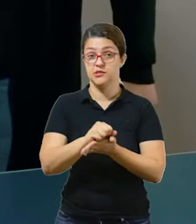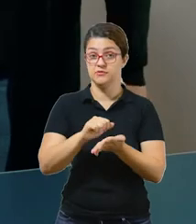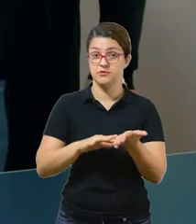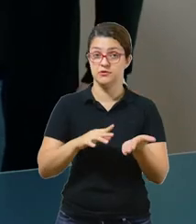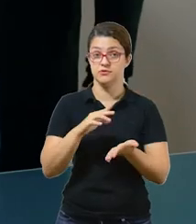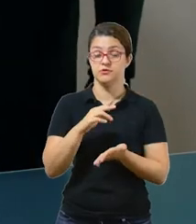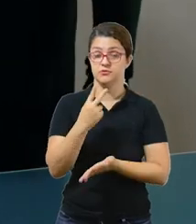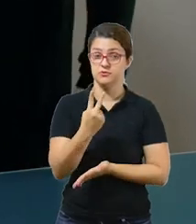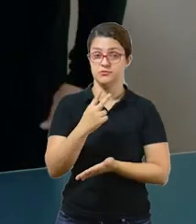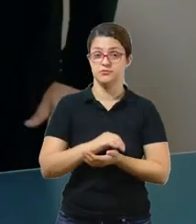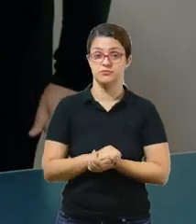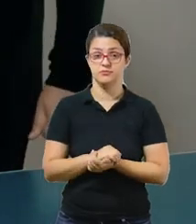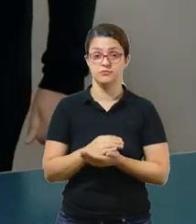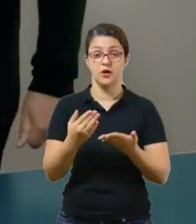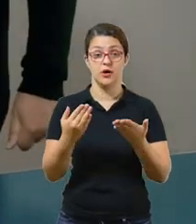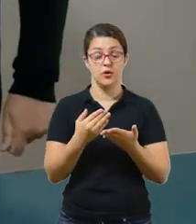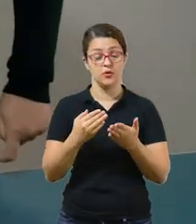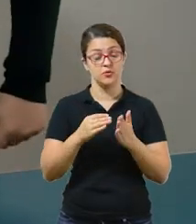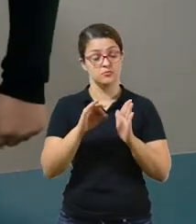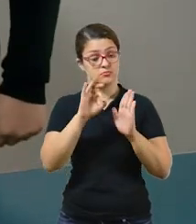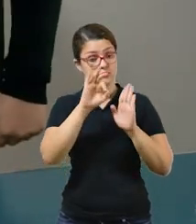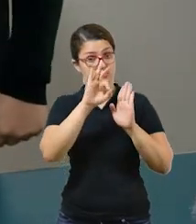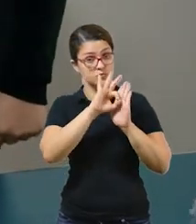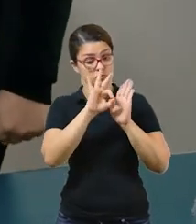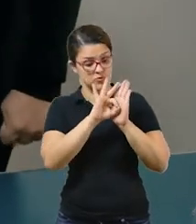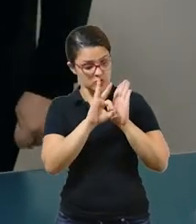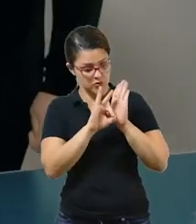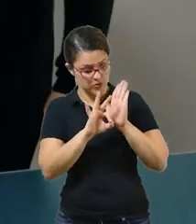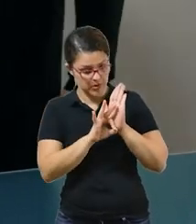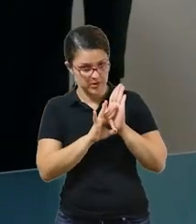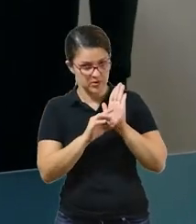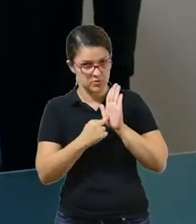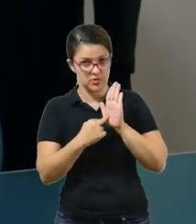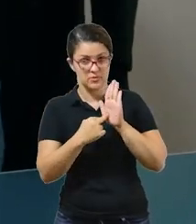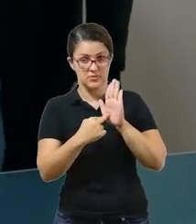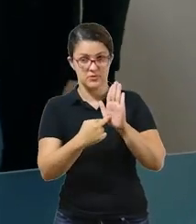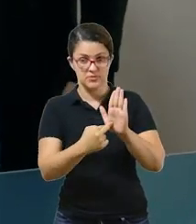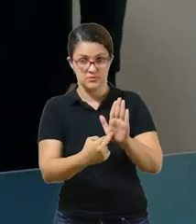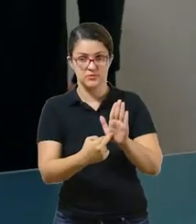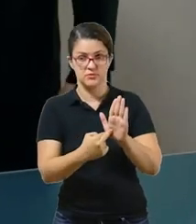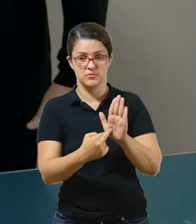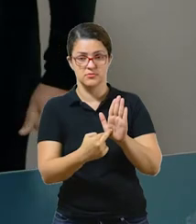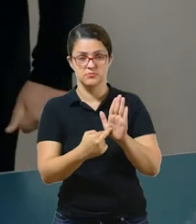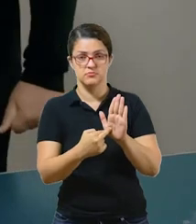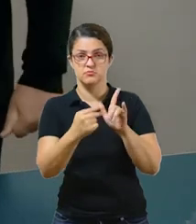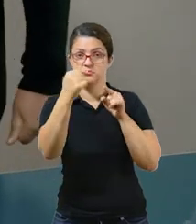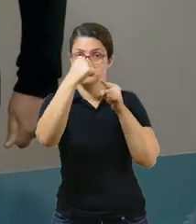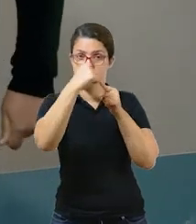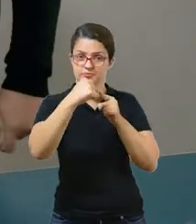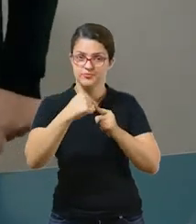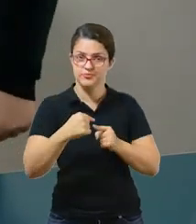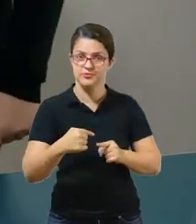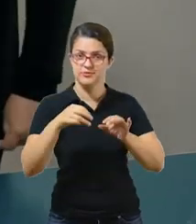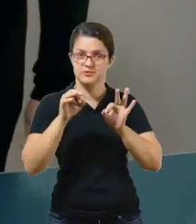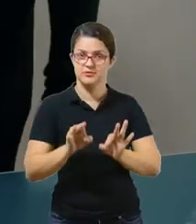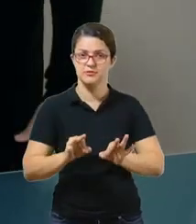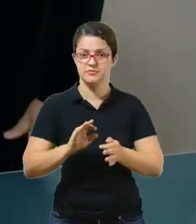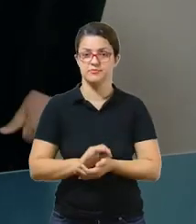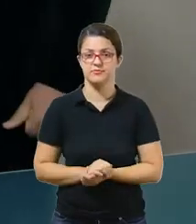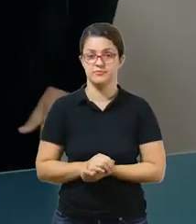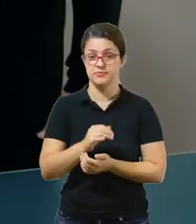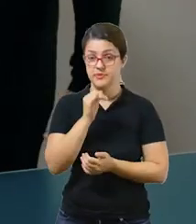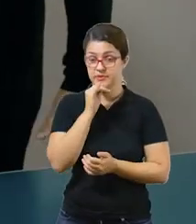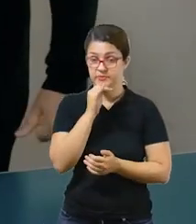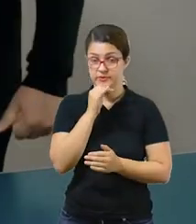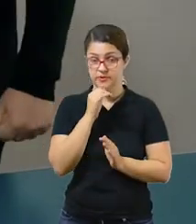Atividade 2. Ligue cada moeda com sua representação correspondente. Então, nós temos aqui